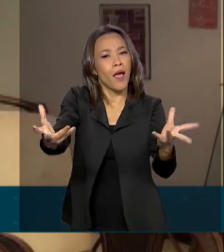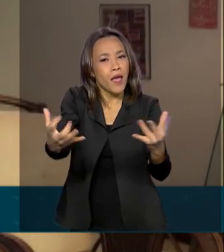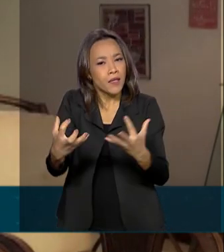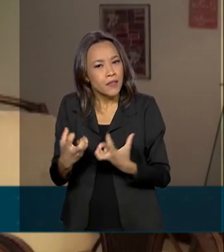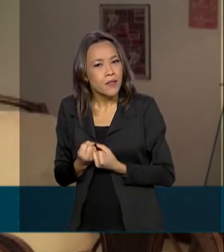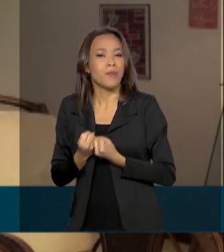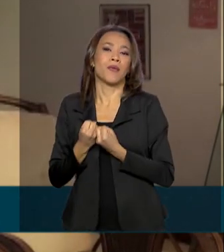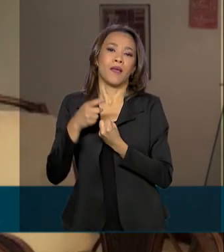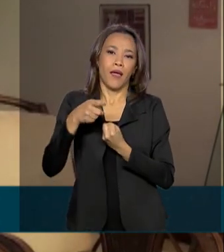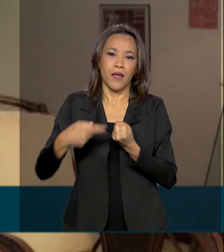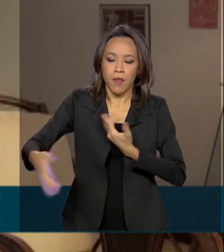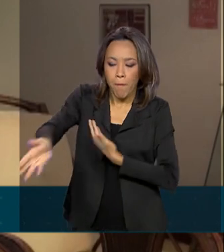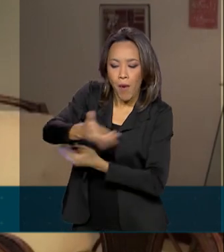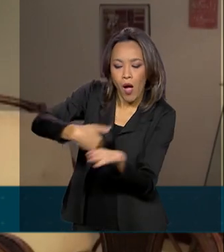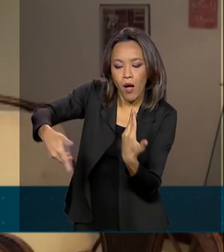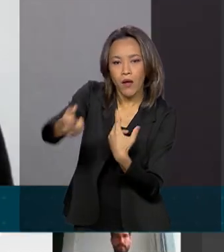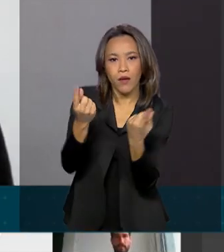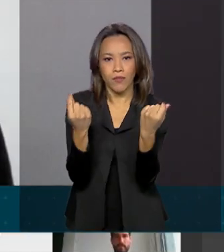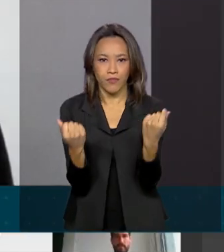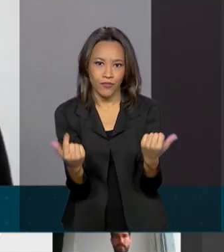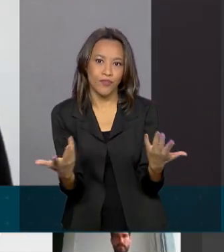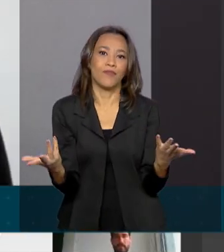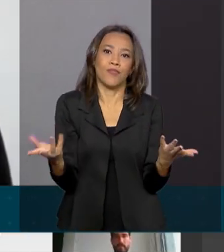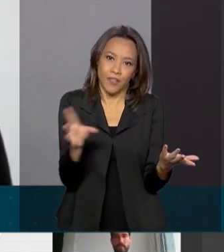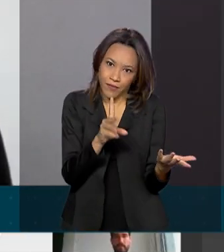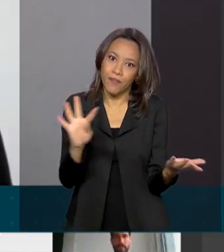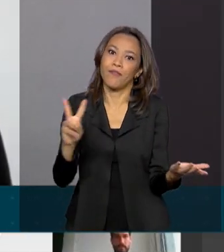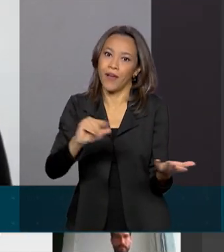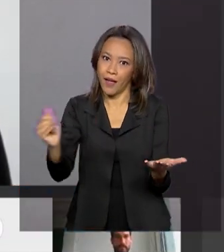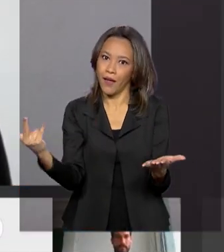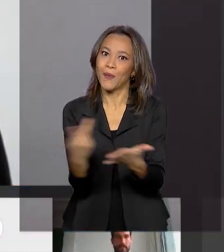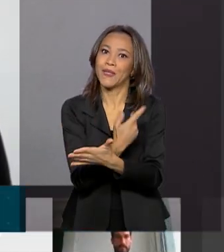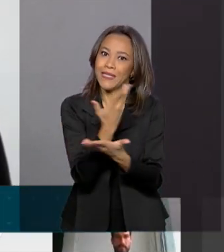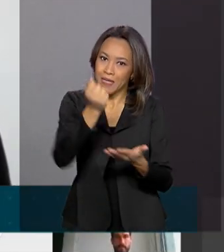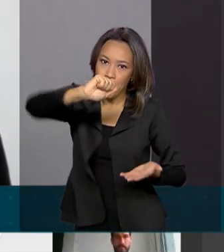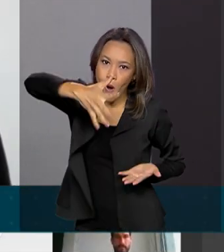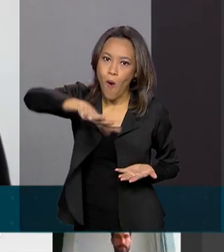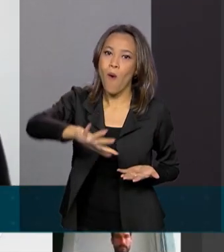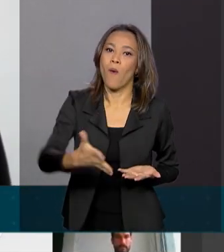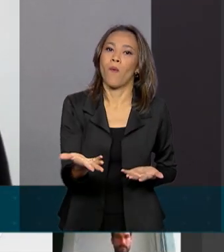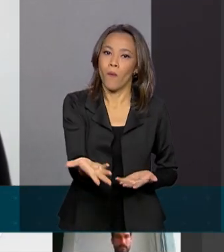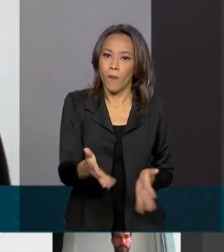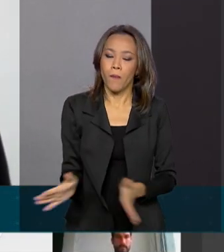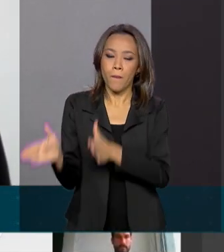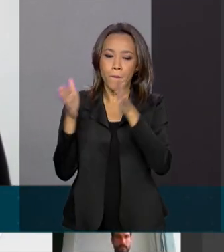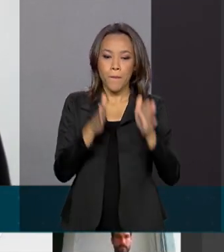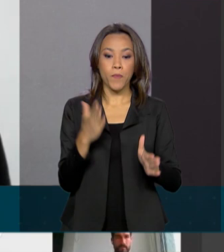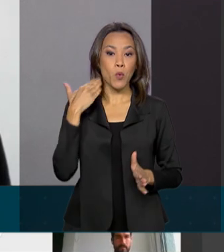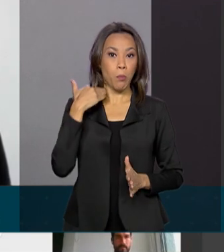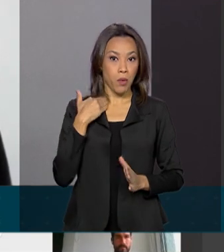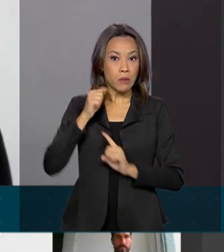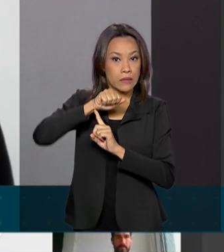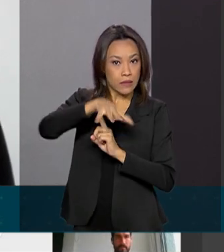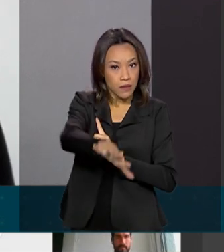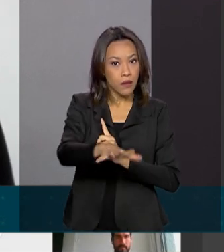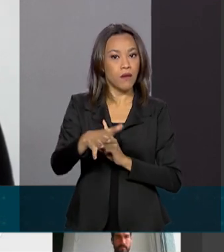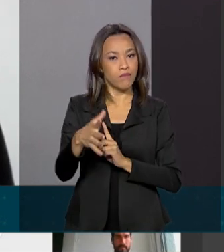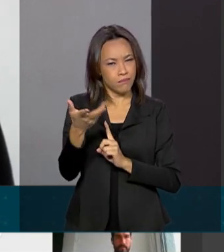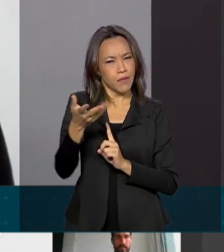transações que deve ocorrer no dia. O aumento que for aqui, o Banco Central está absolutamente preparado para